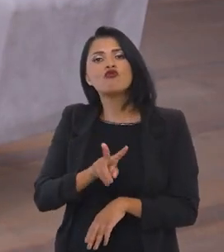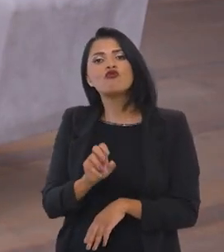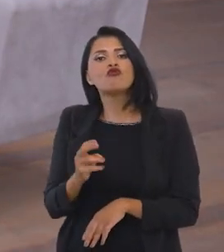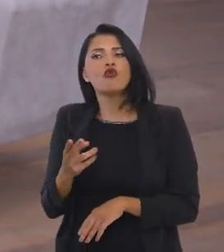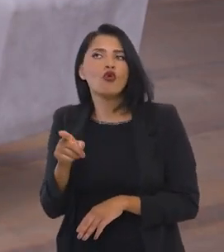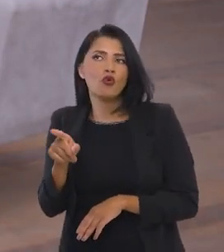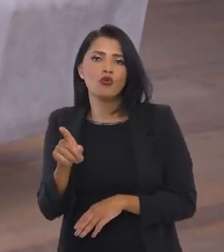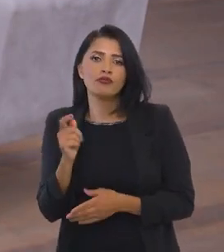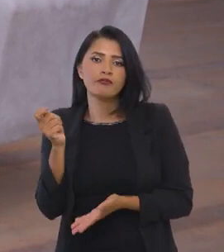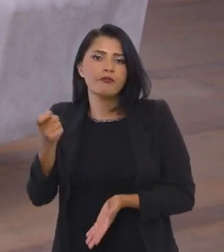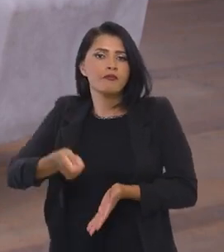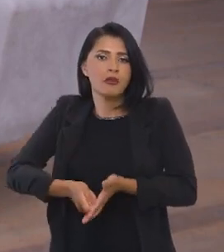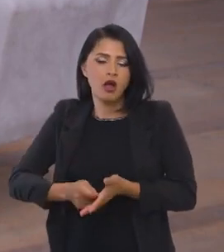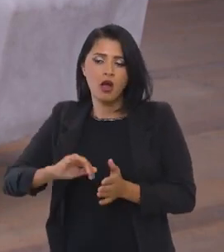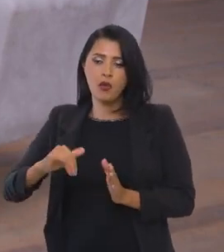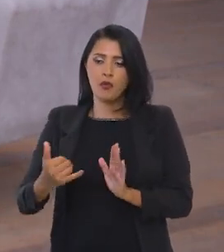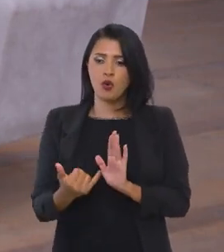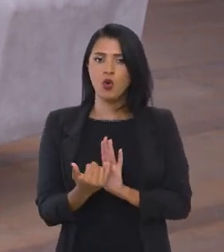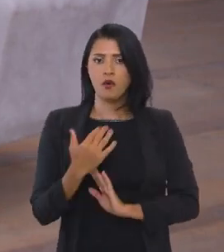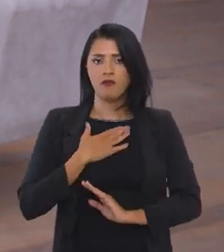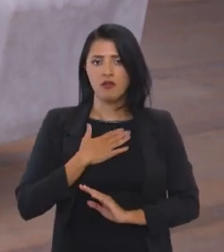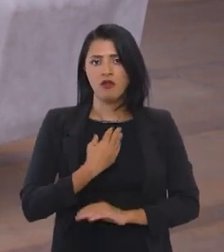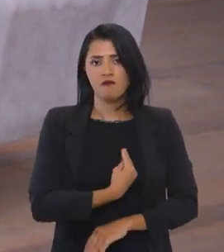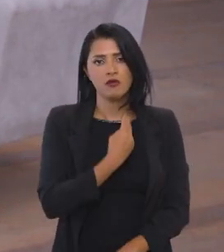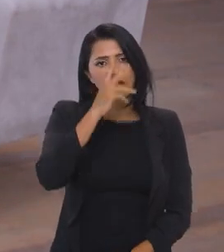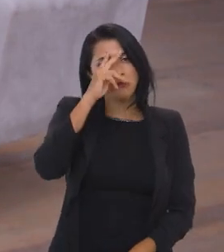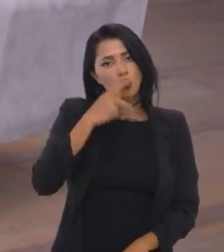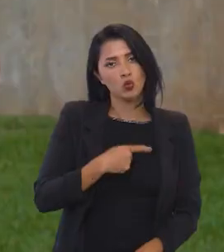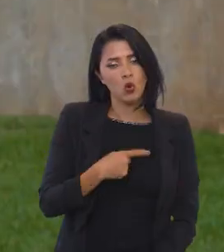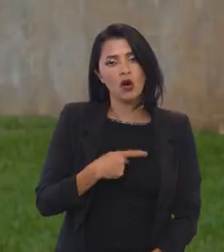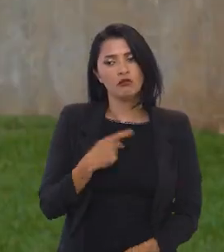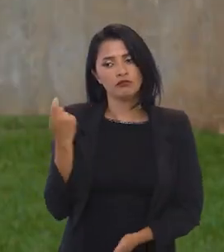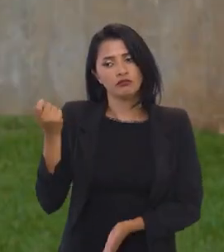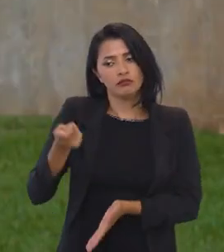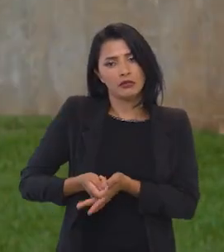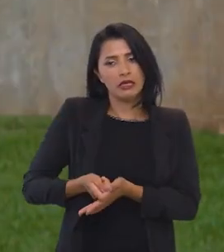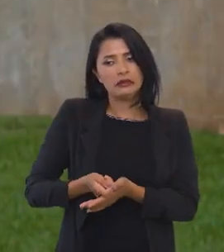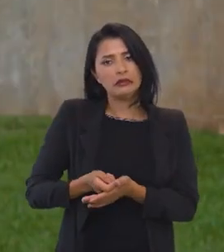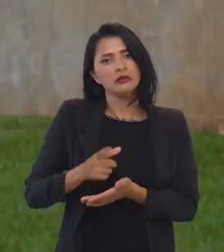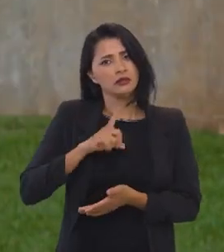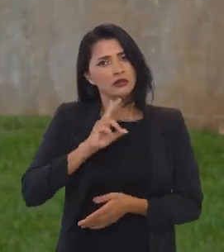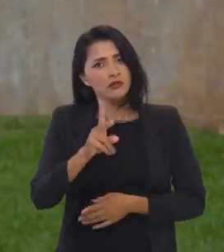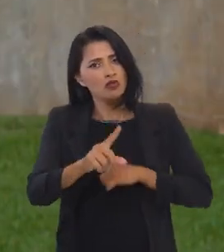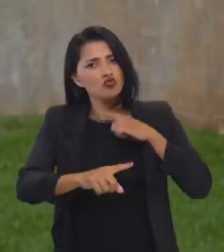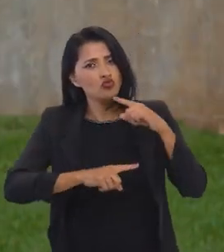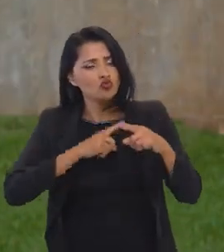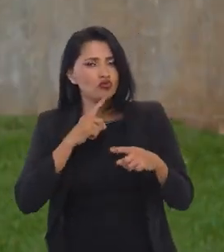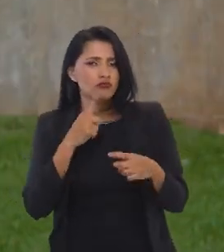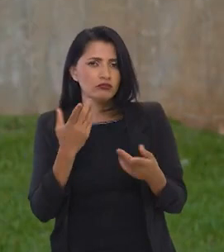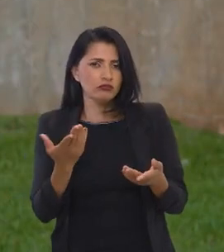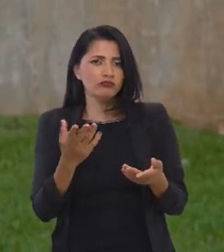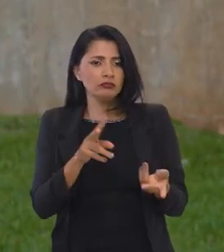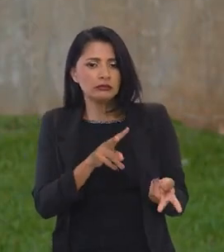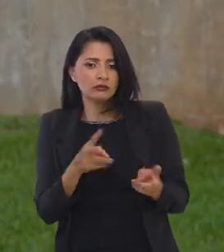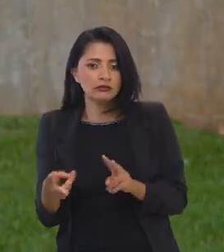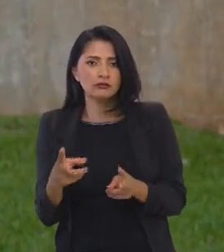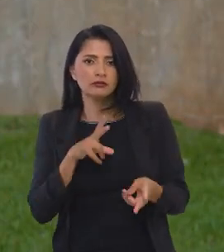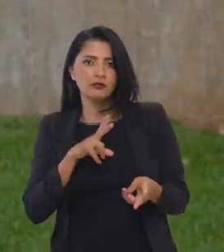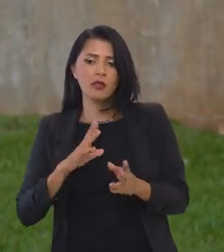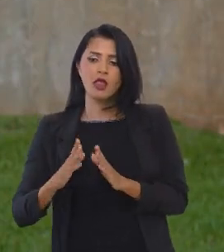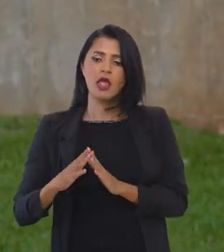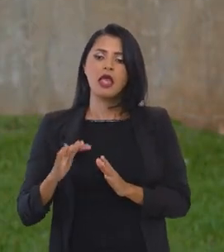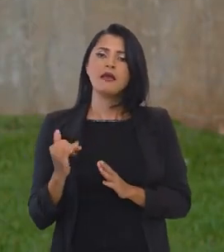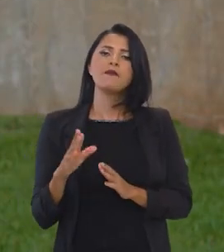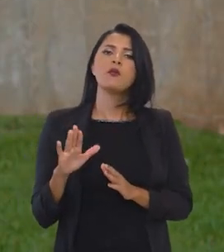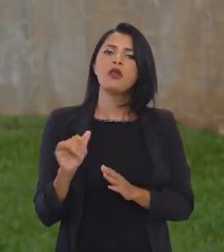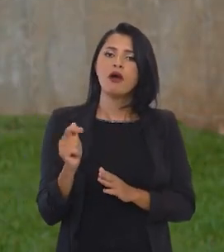eu vou, por exemplo, pagar o imposto na minha vida pessoal, tem sempre aquela dúvida, né? Uma